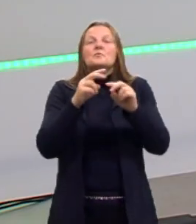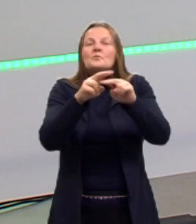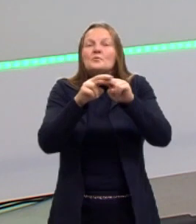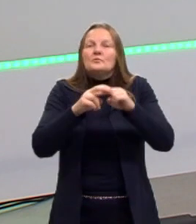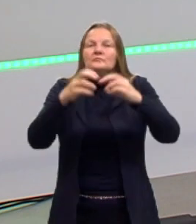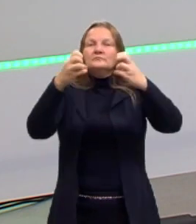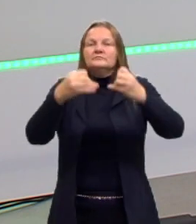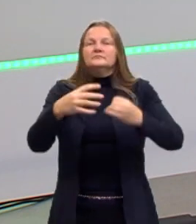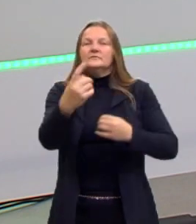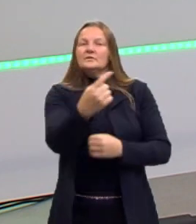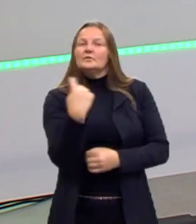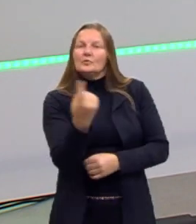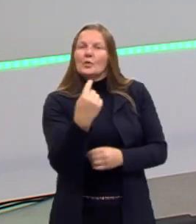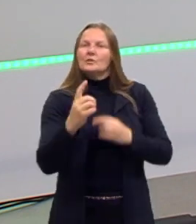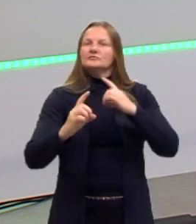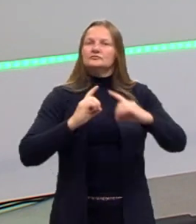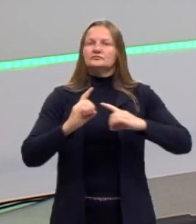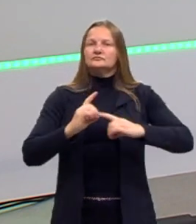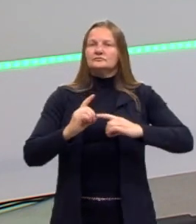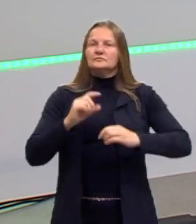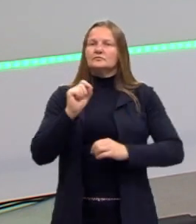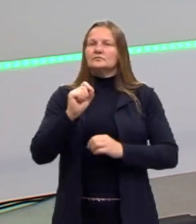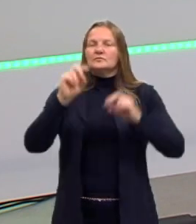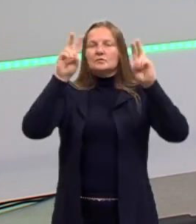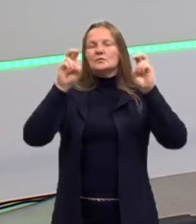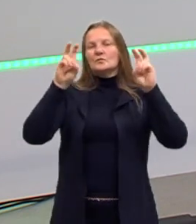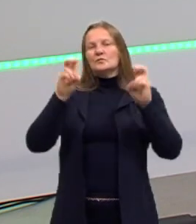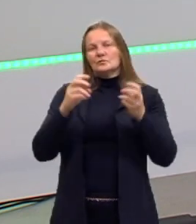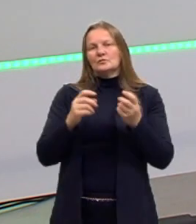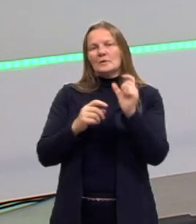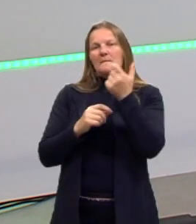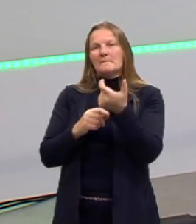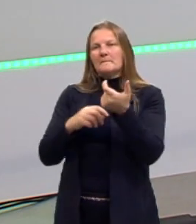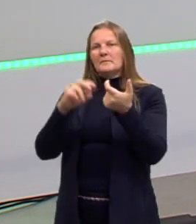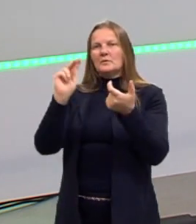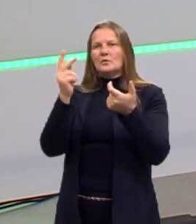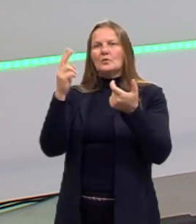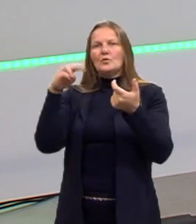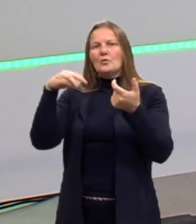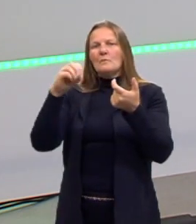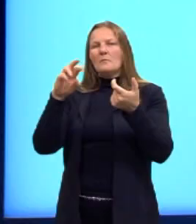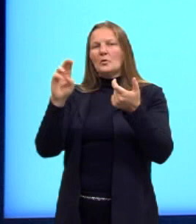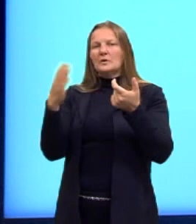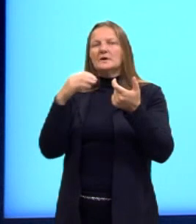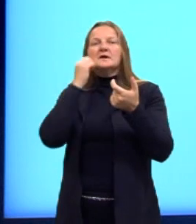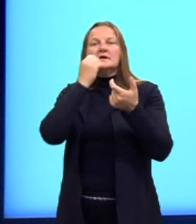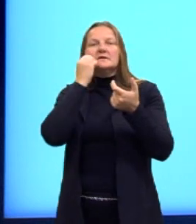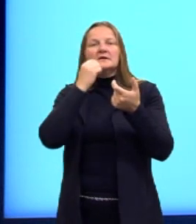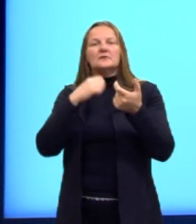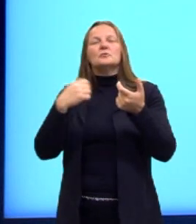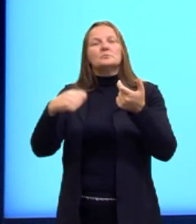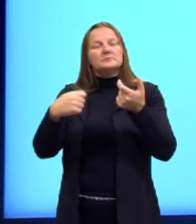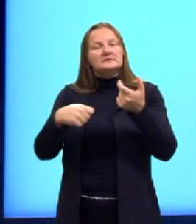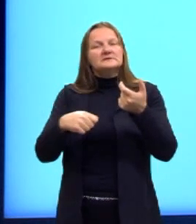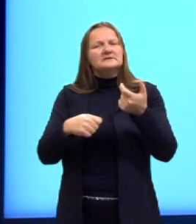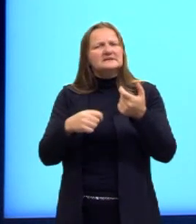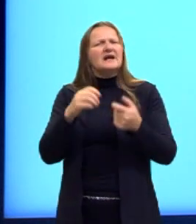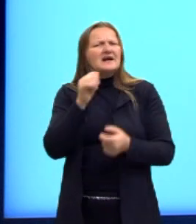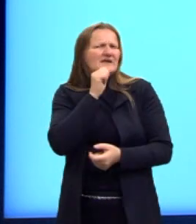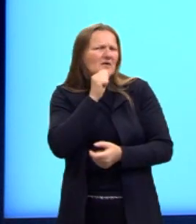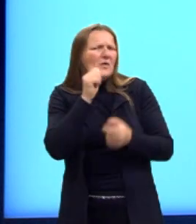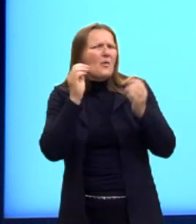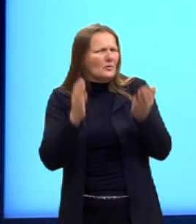para a gente debater um pouquinho sobre essa questão do humor negro. A gente deve, ainda